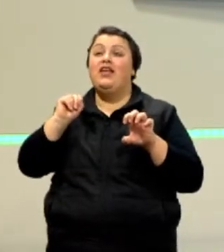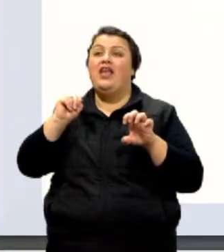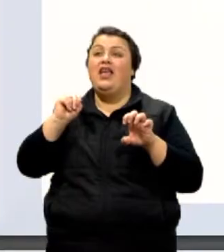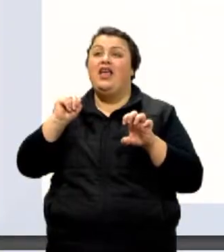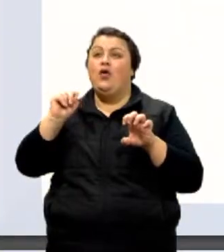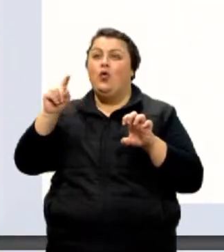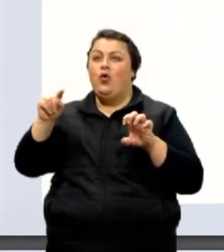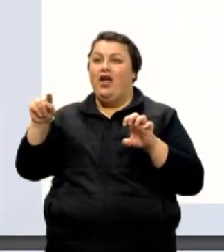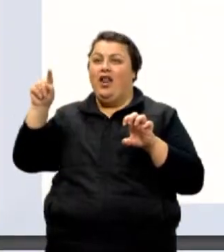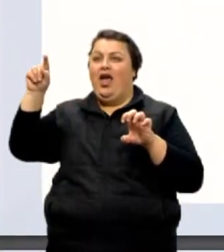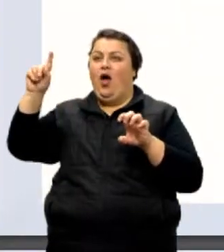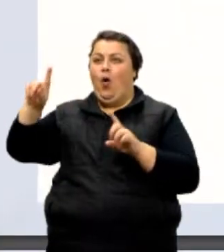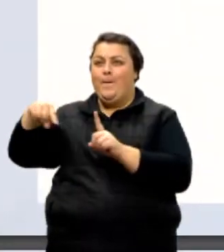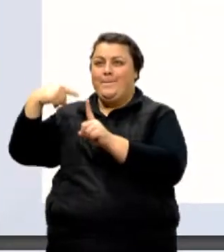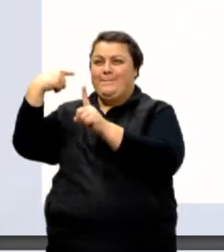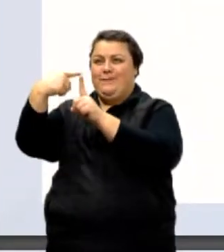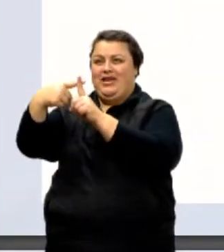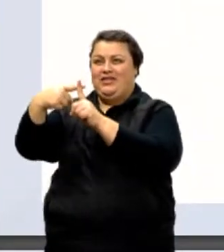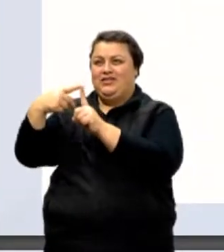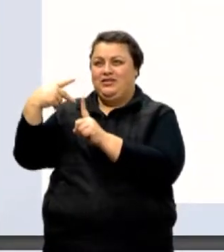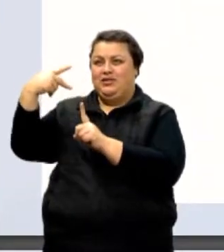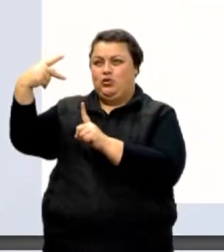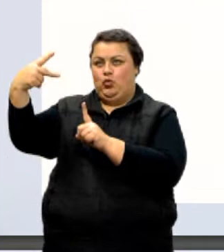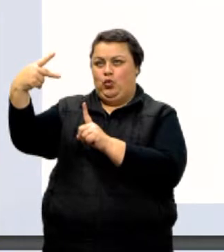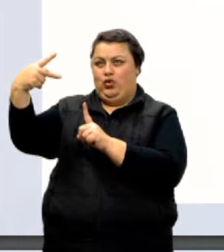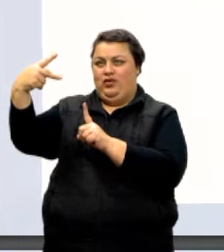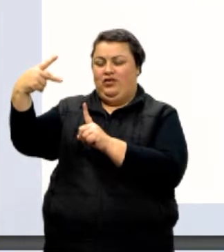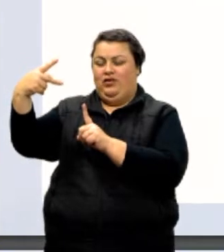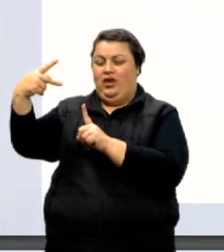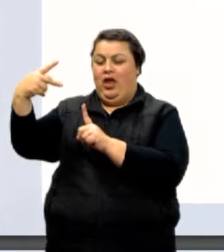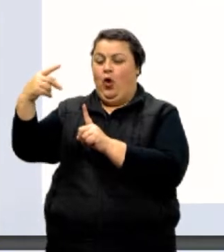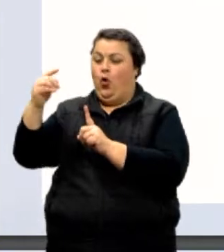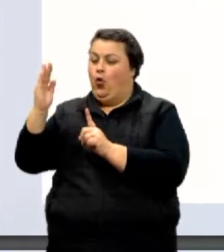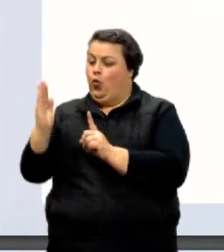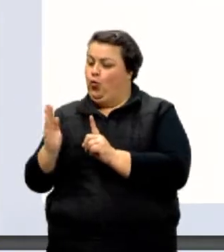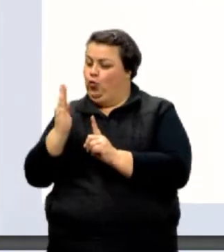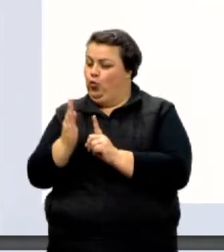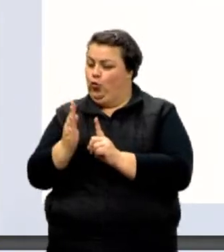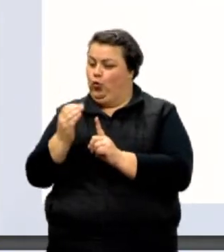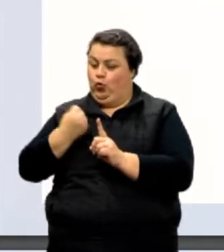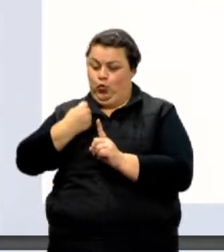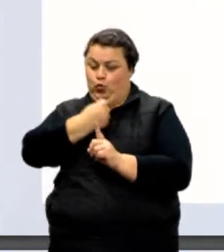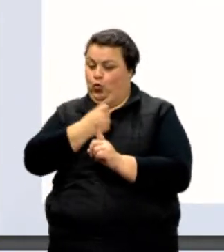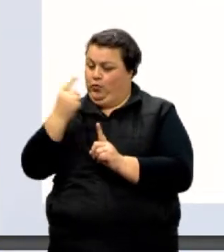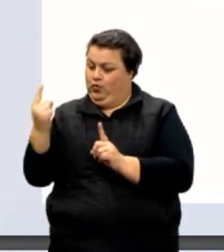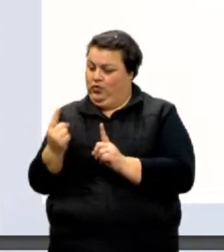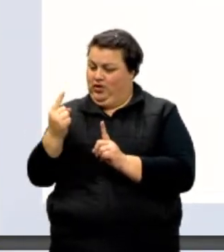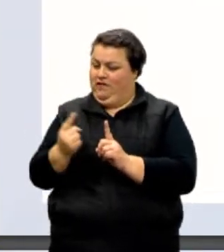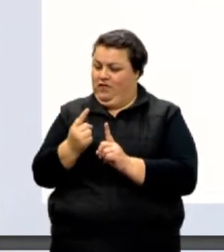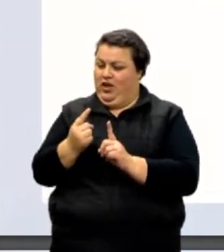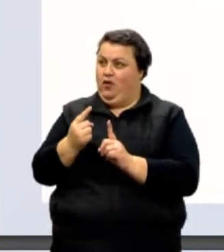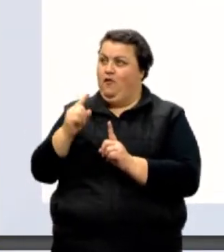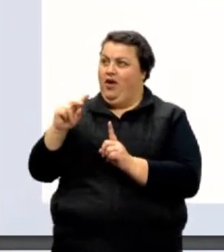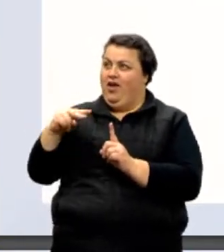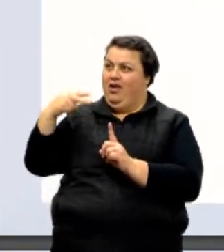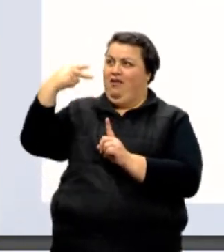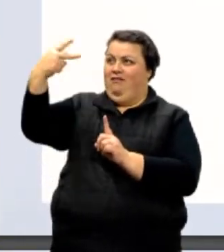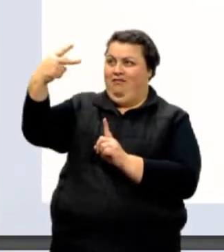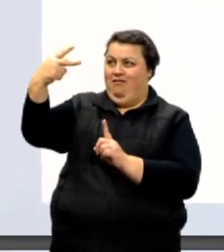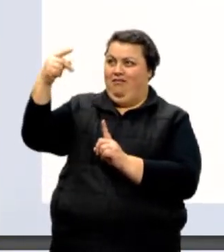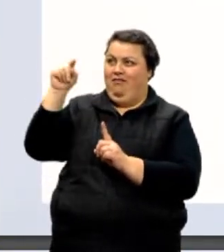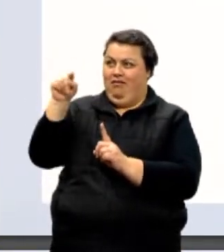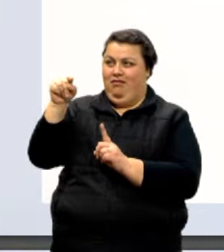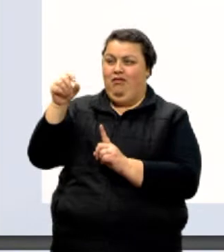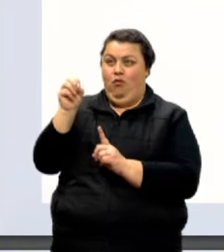Somar dois. A gente soma o número de casas que foi deslocado. Então, nós temos que somar dois. Ok?